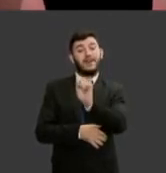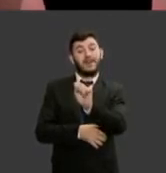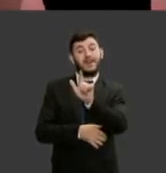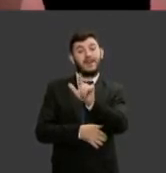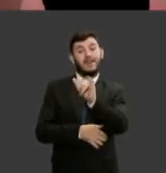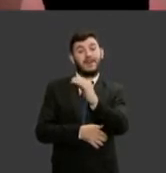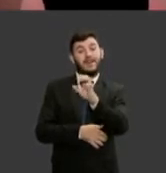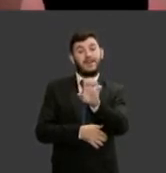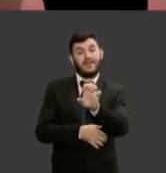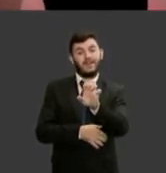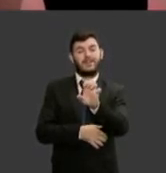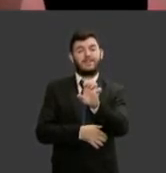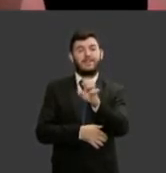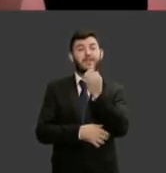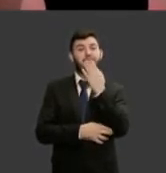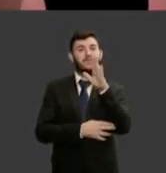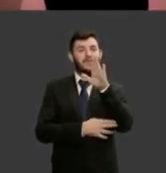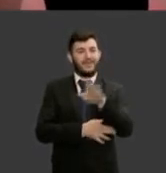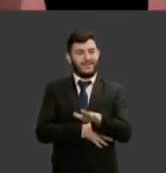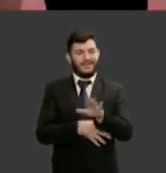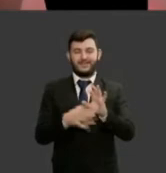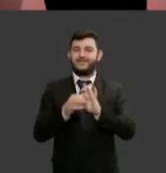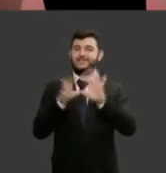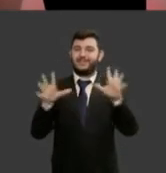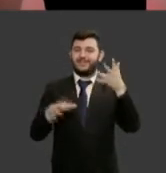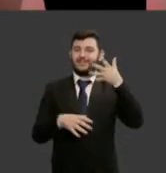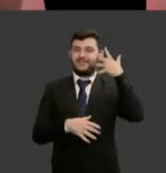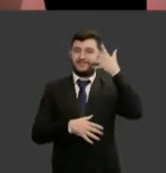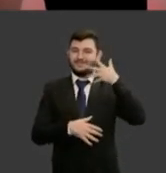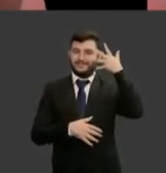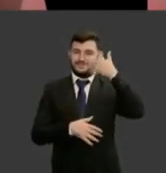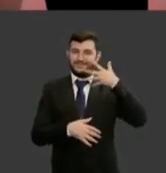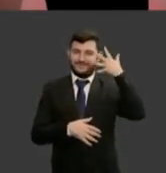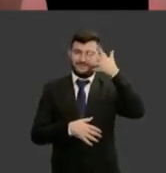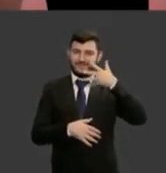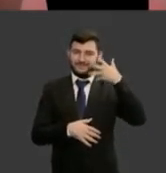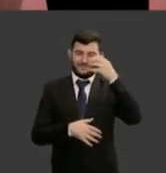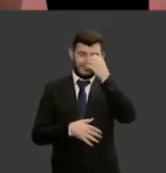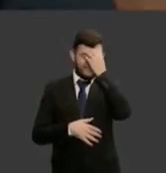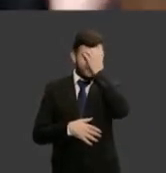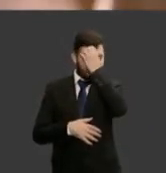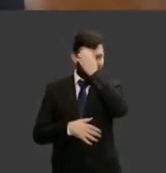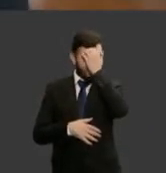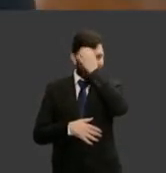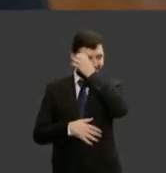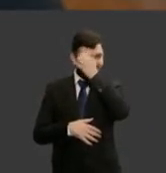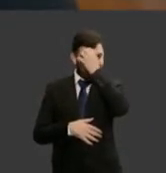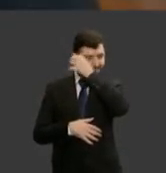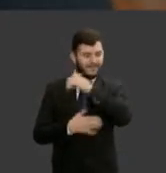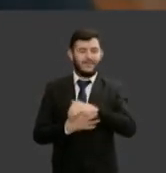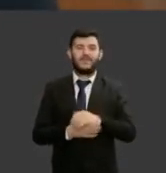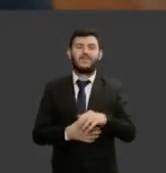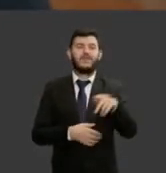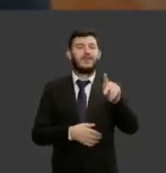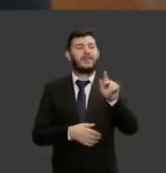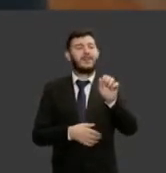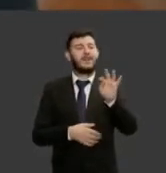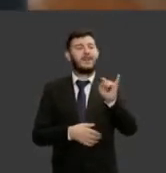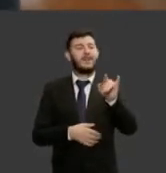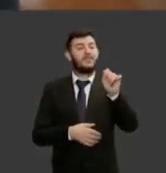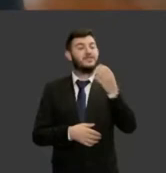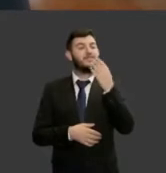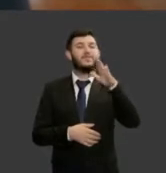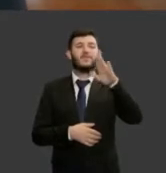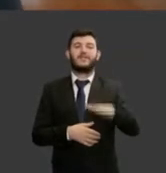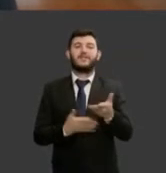Bianchini boa tarde doutora Alice por favor fique à vontade boa tarde Kátia boa tarde a todos que estão